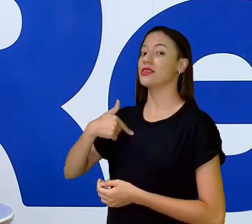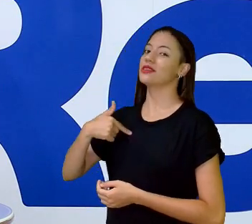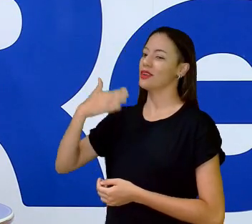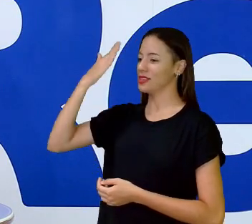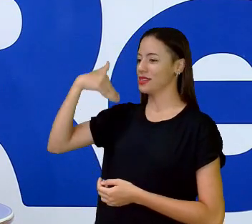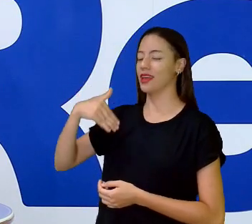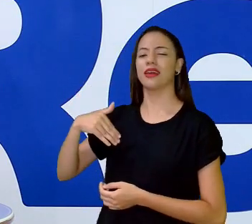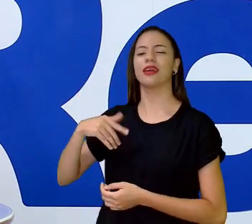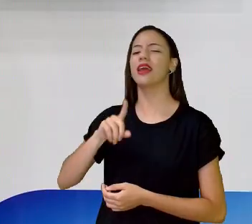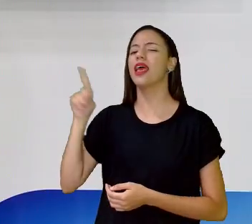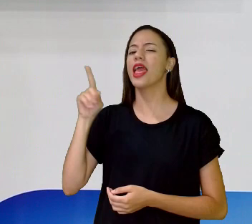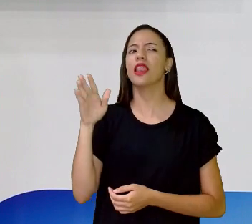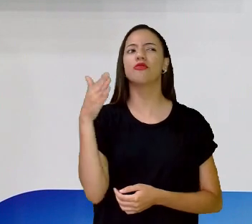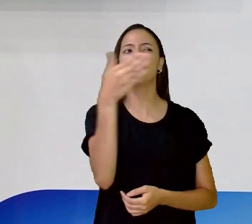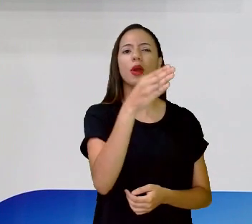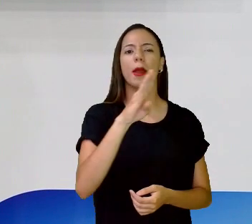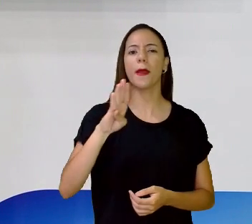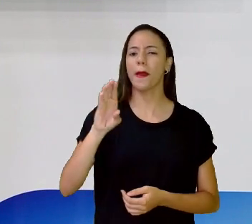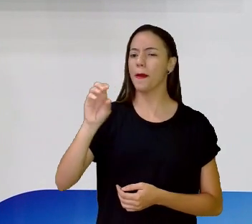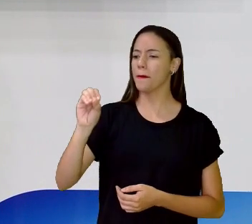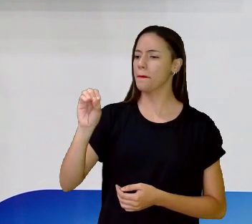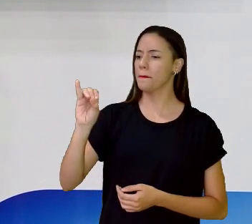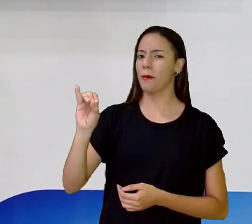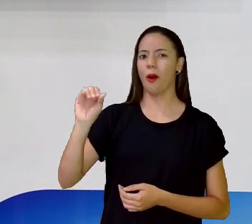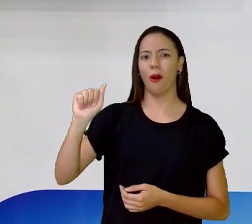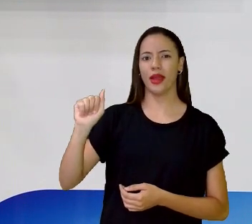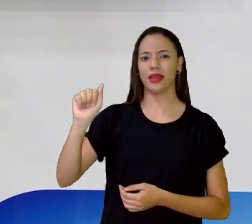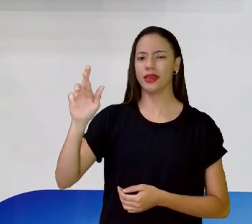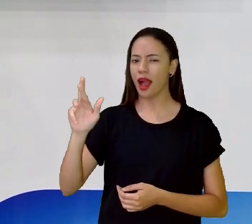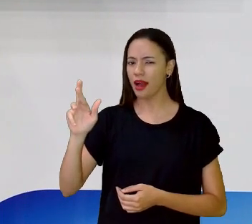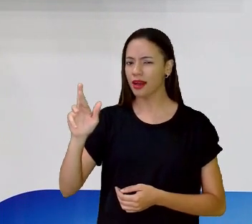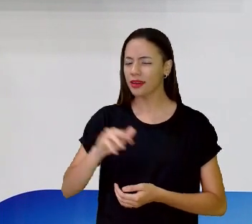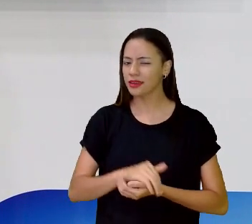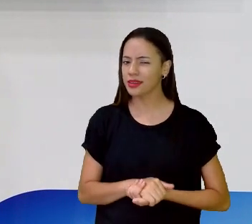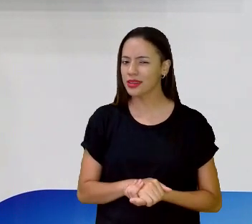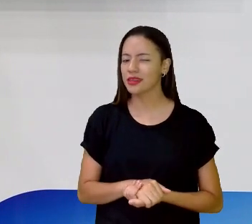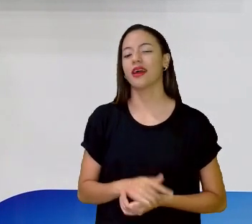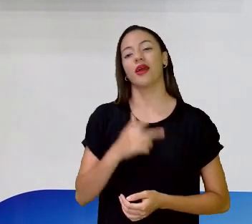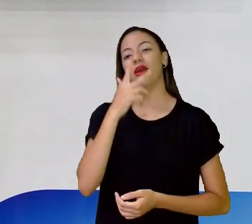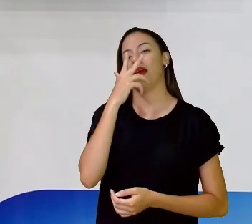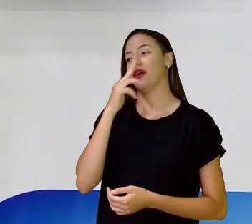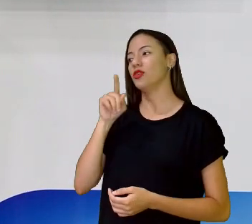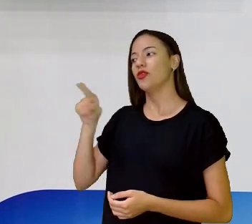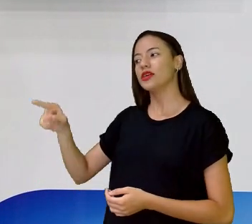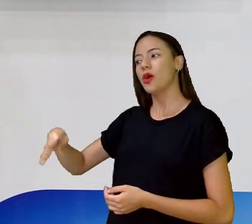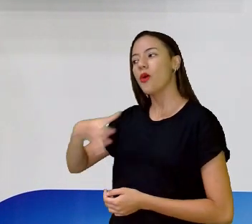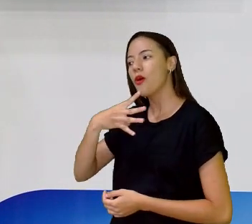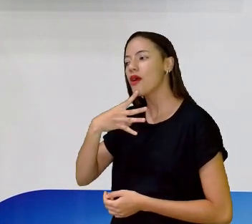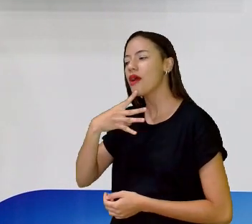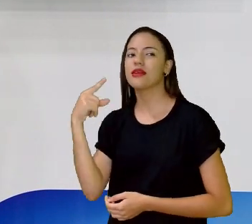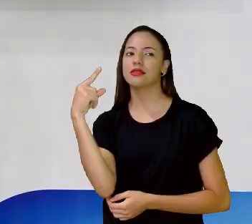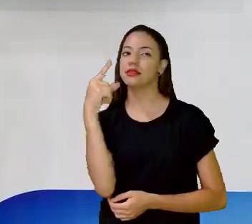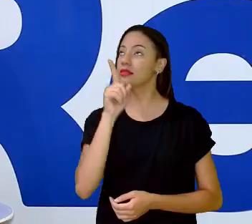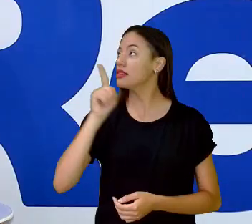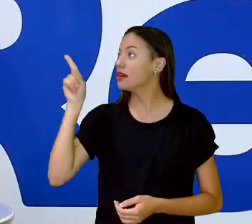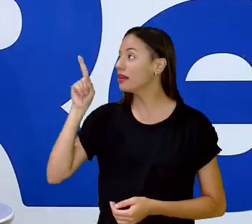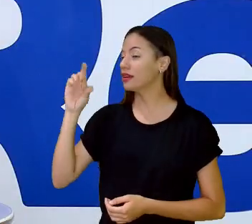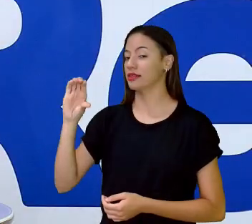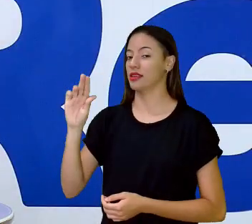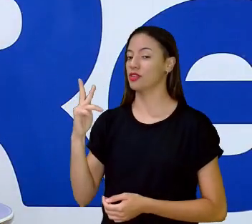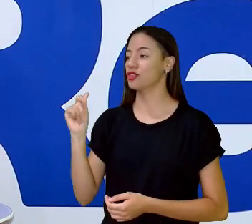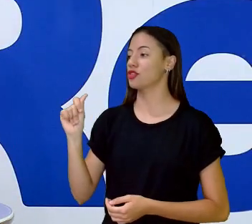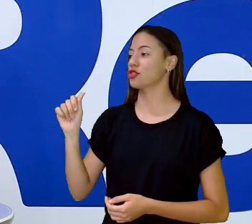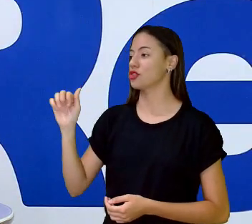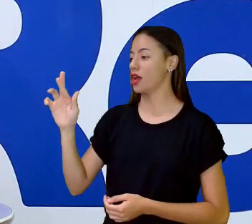Opa, será que a professora Abigail acertou? Eu acho que você já viu essa charada. eu fiquei